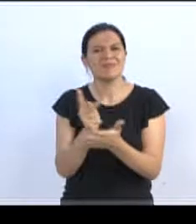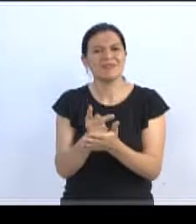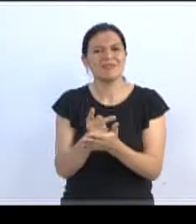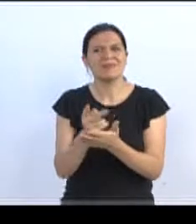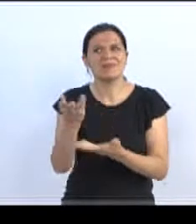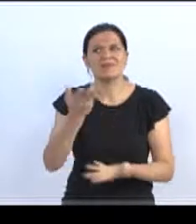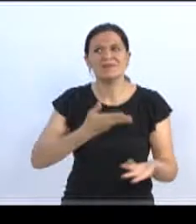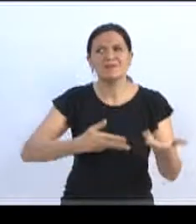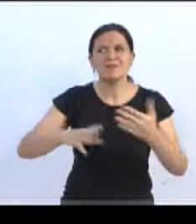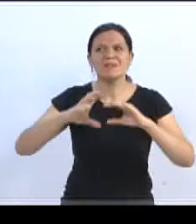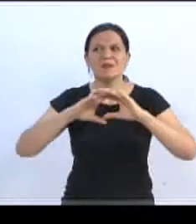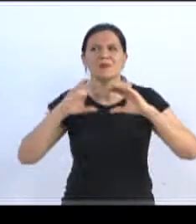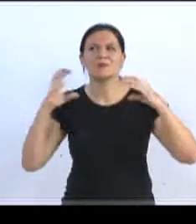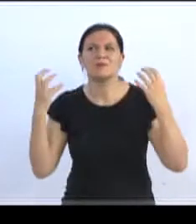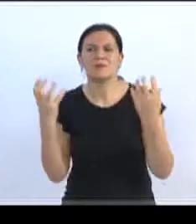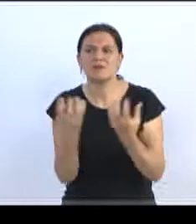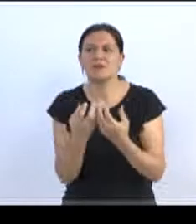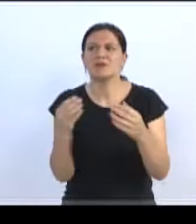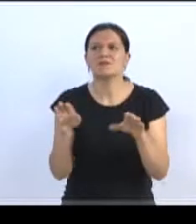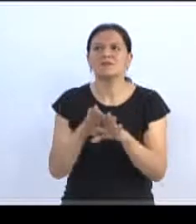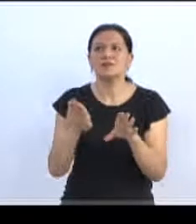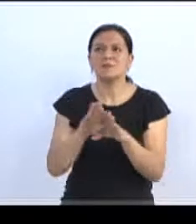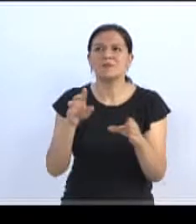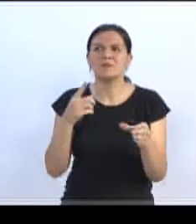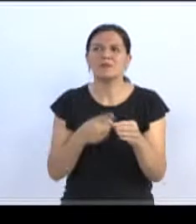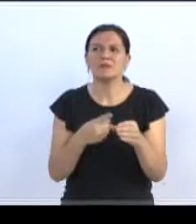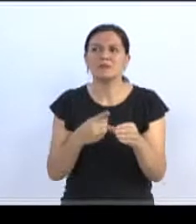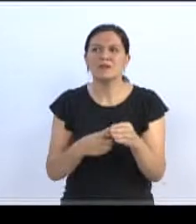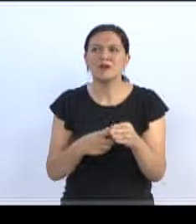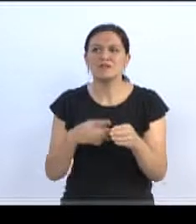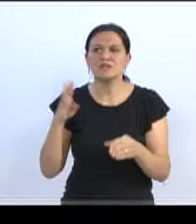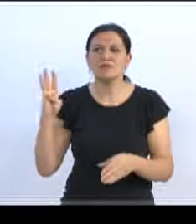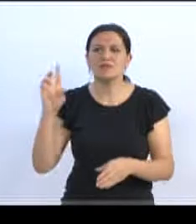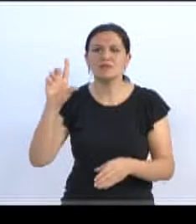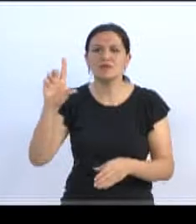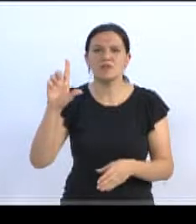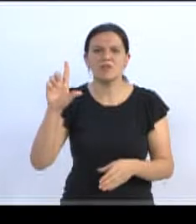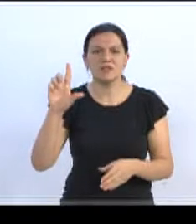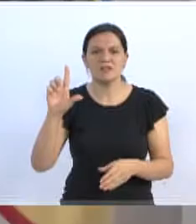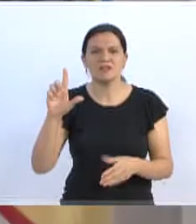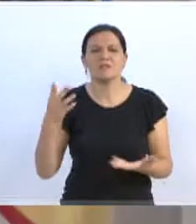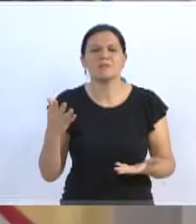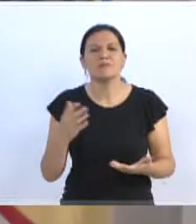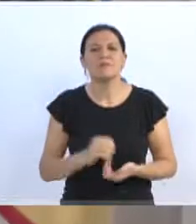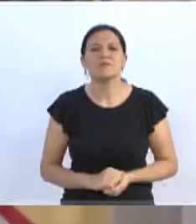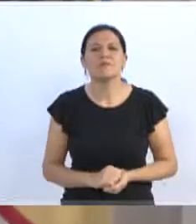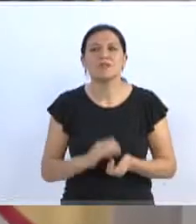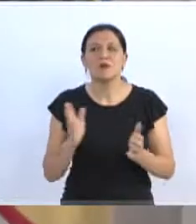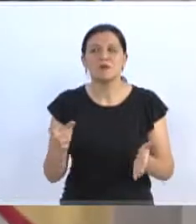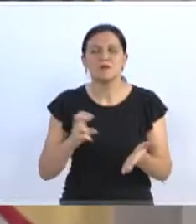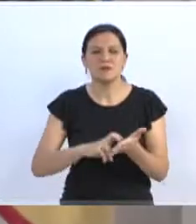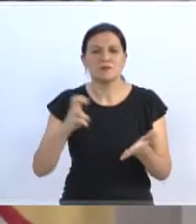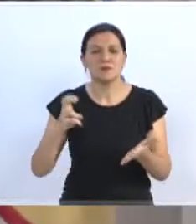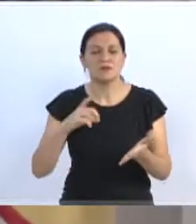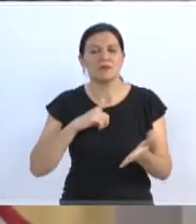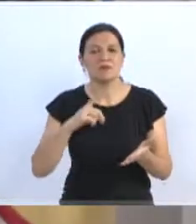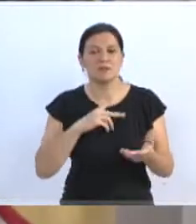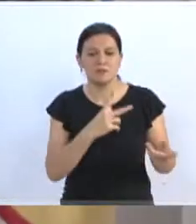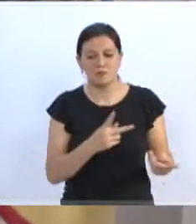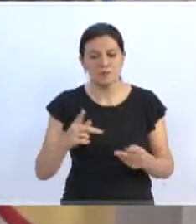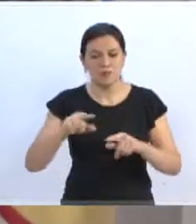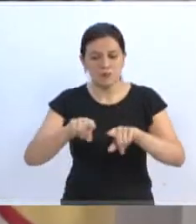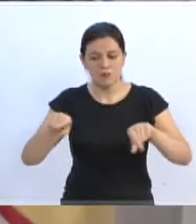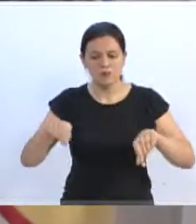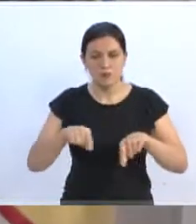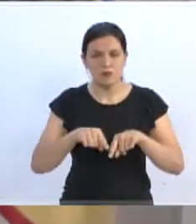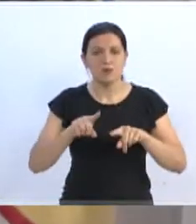à nossa comunidade, à nossa cidade de Blumenau. Hoje, pela manhã, tivemos algumas visitas também no nosso gabinete,